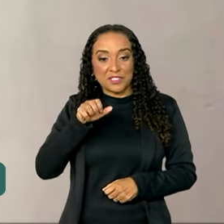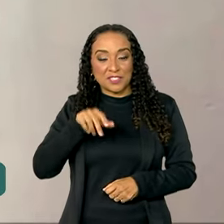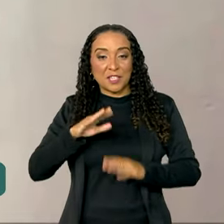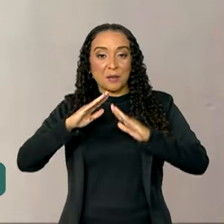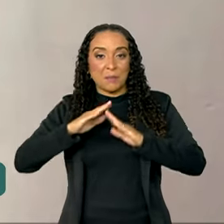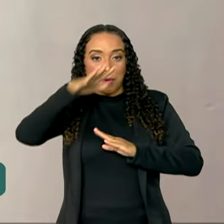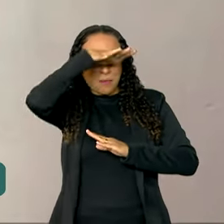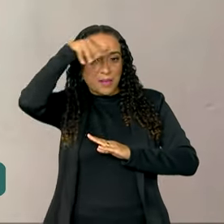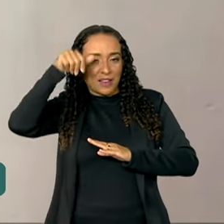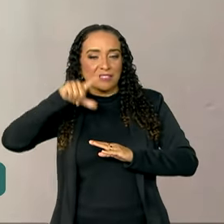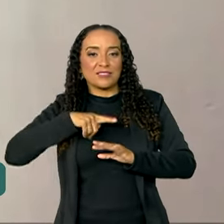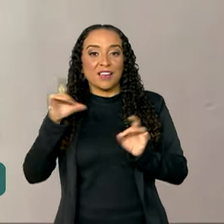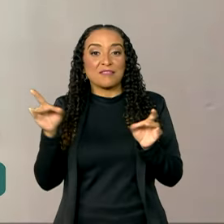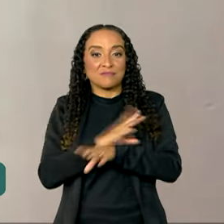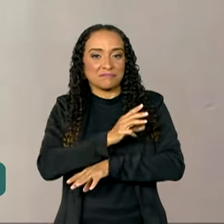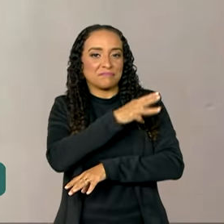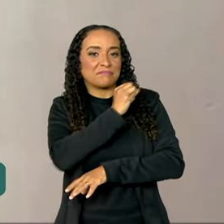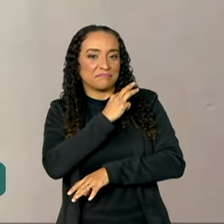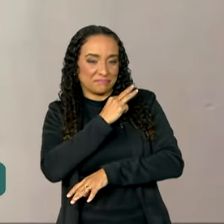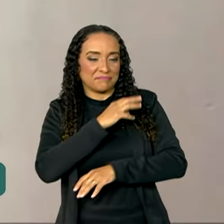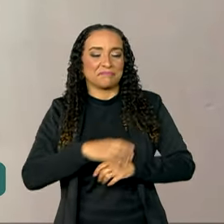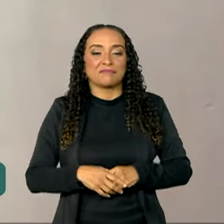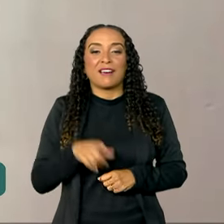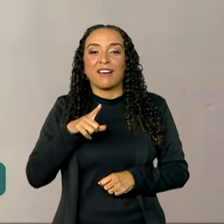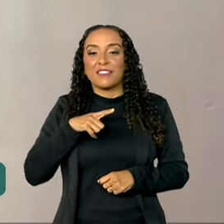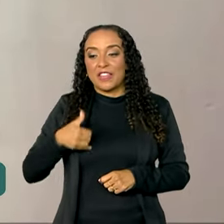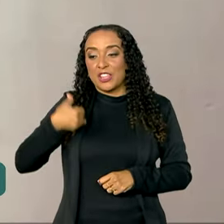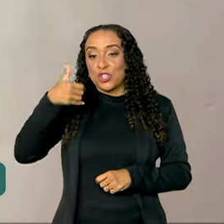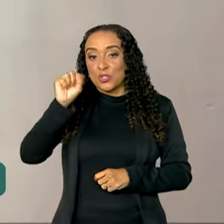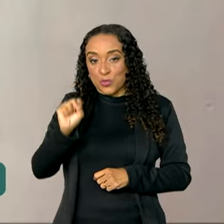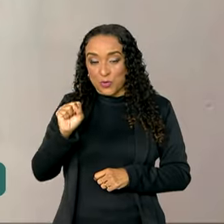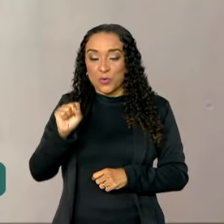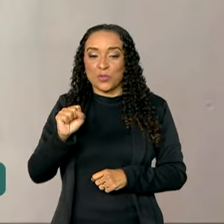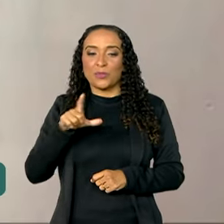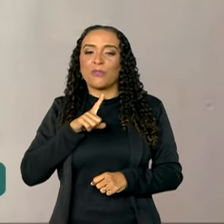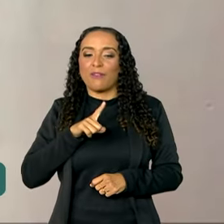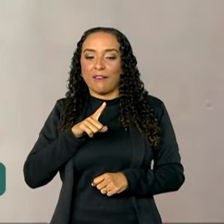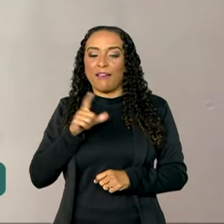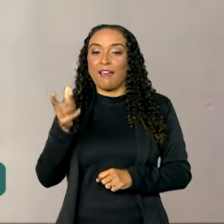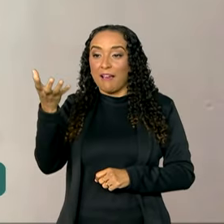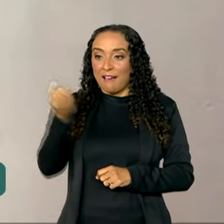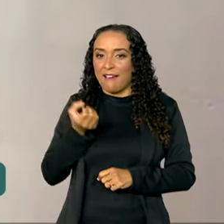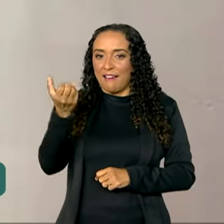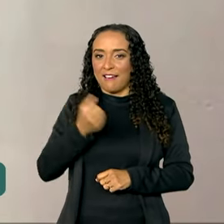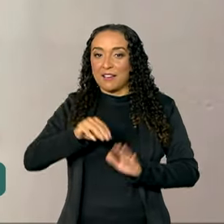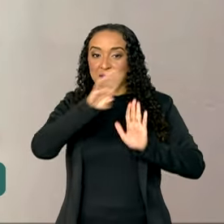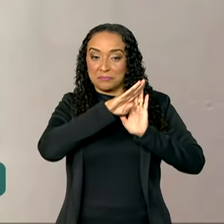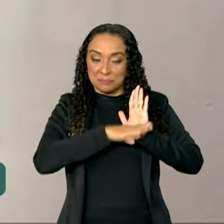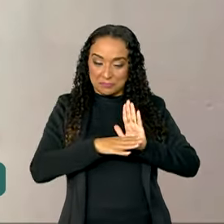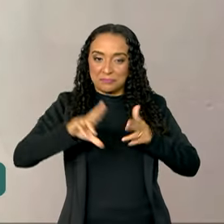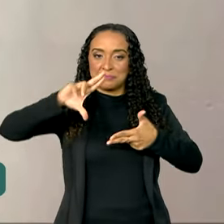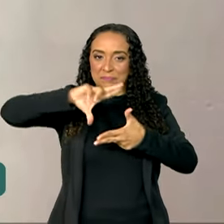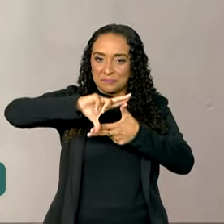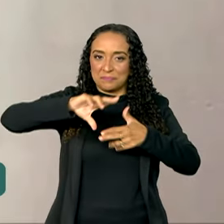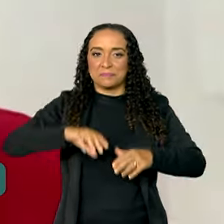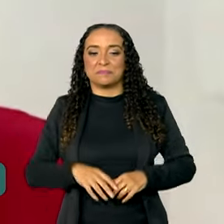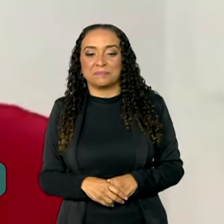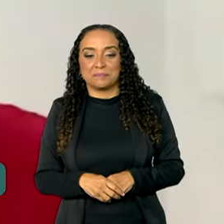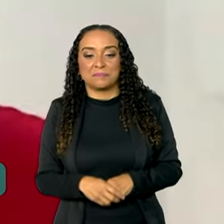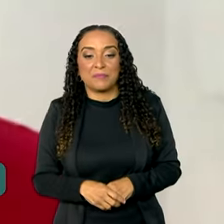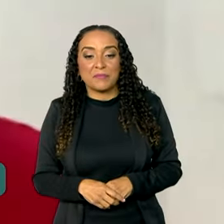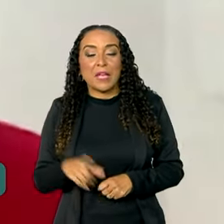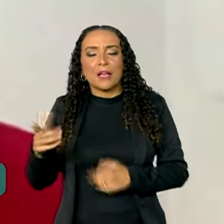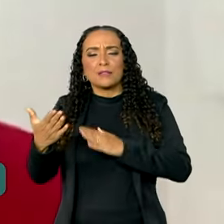Manaus, está concluindo o ensino médio. Ela tem 18 anos e é uma beneficiada do programa Pé de Meia.